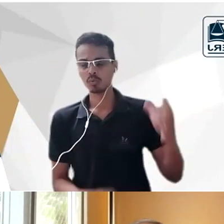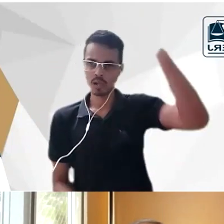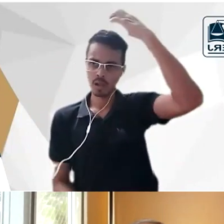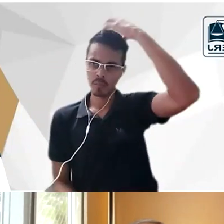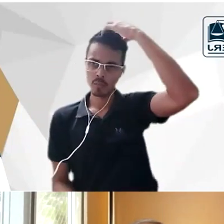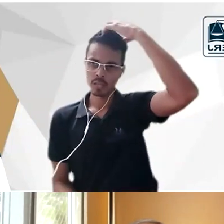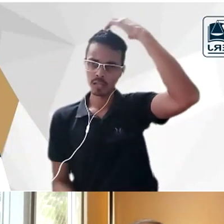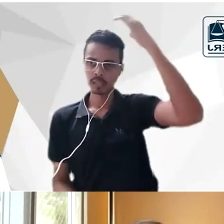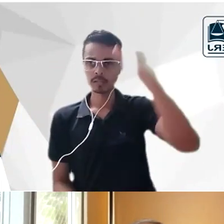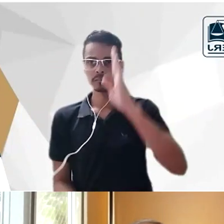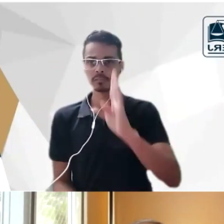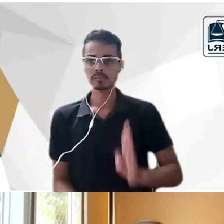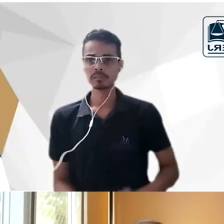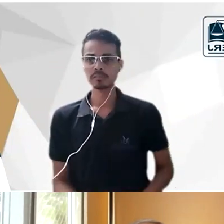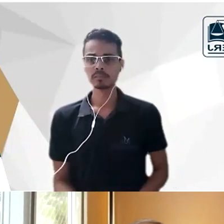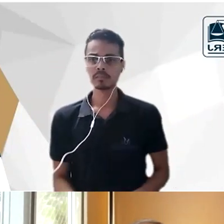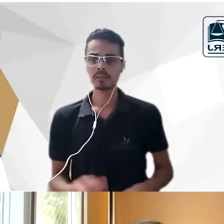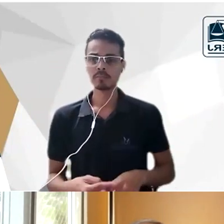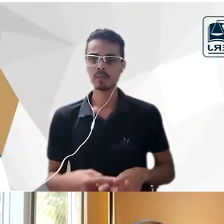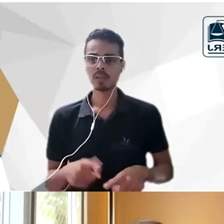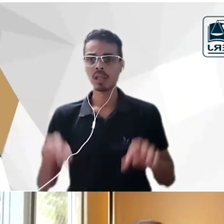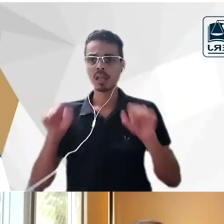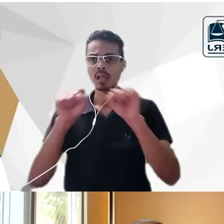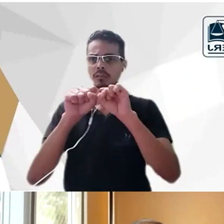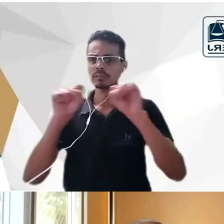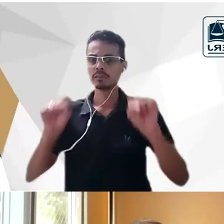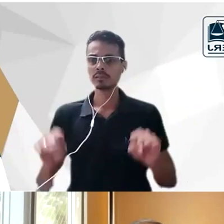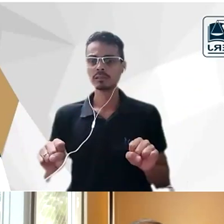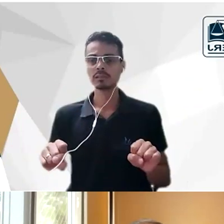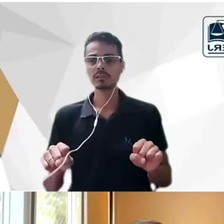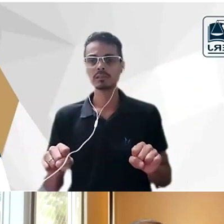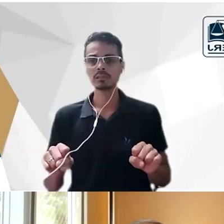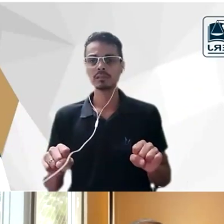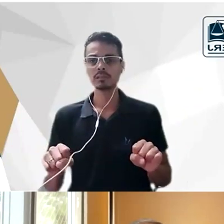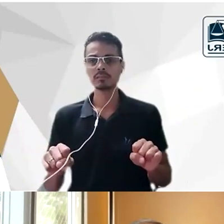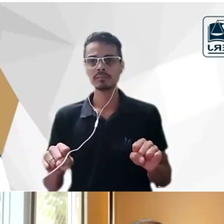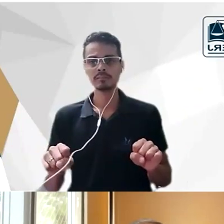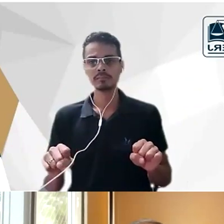porque considero que ela é um sistema artificial é um fenômeno artificial aqui no Brasil